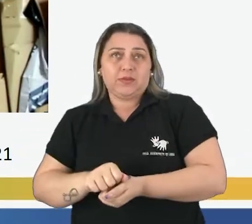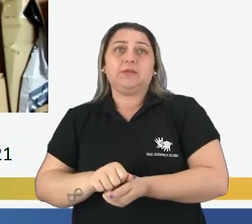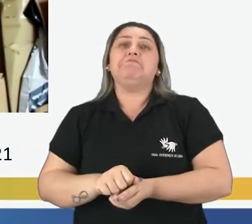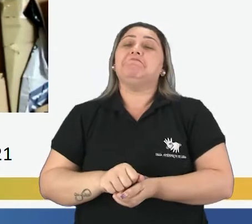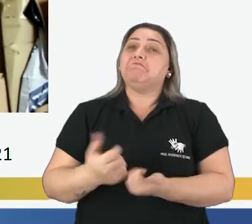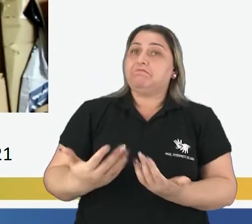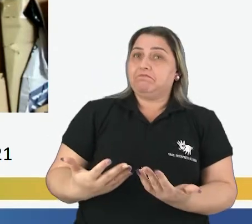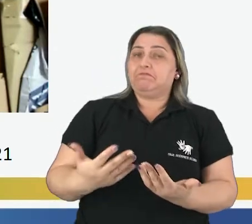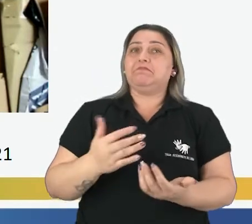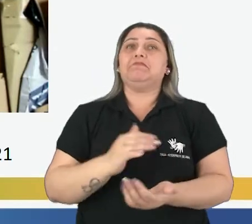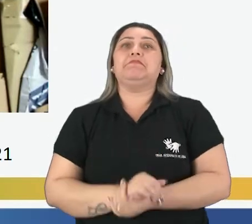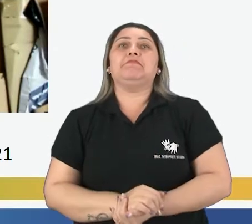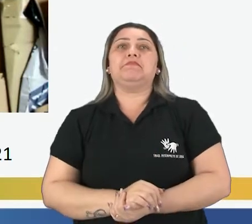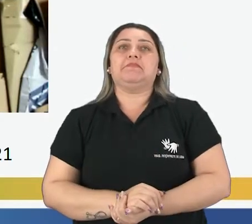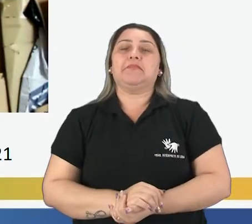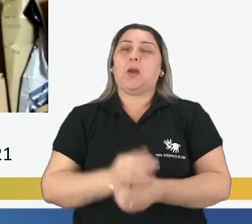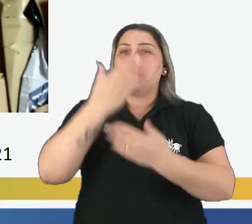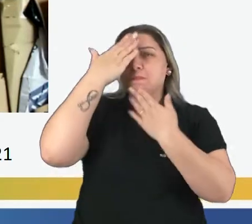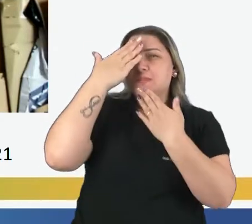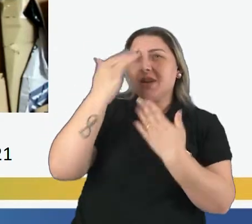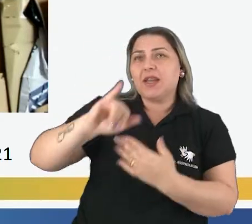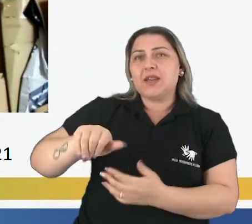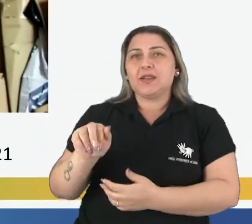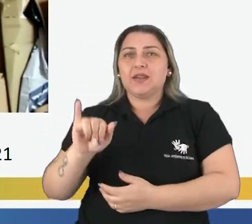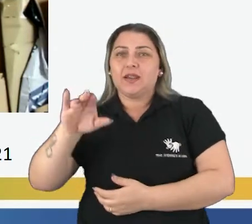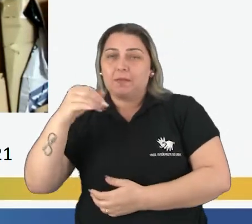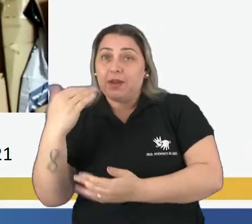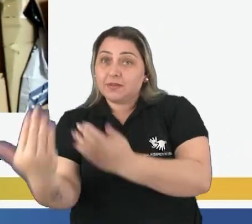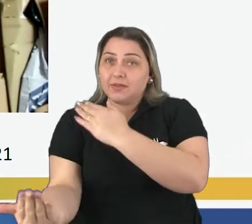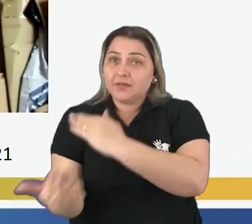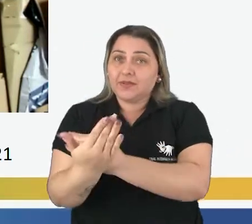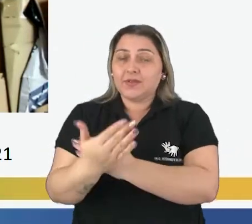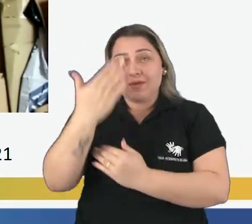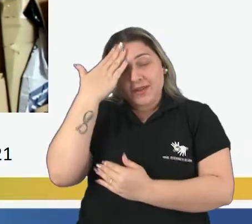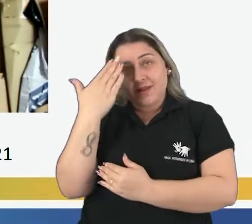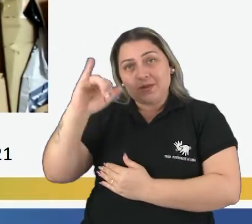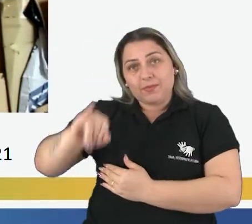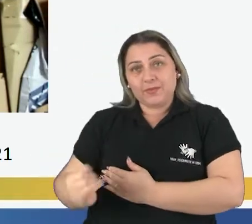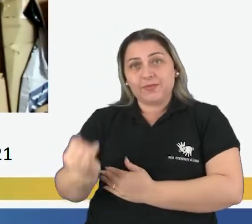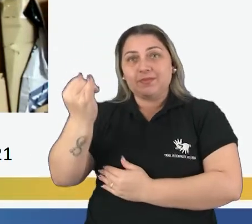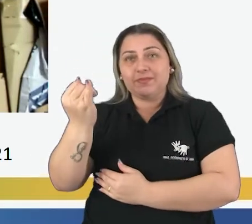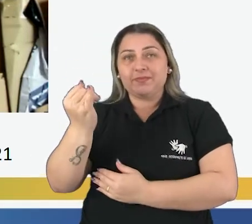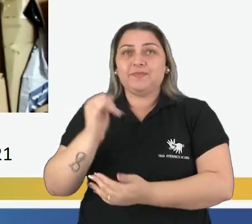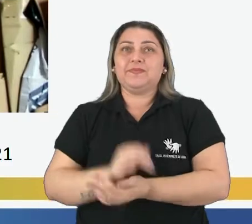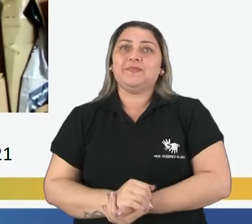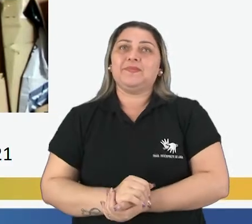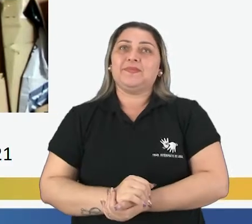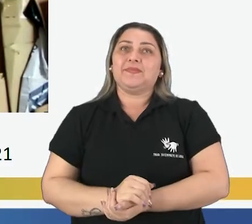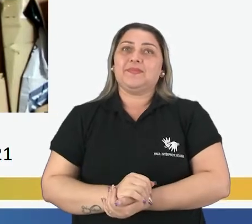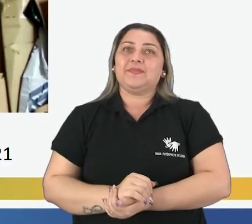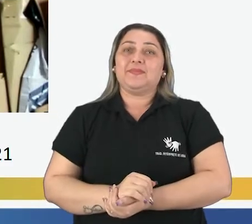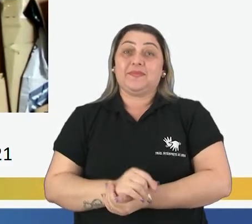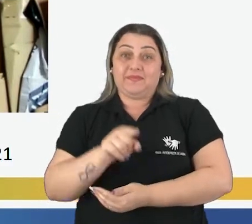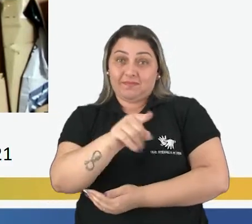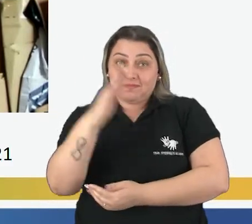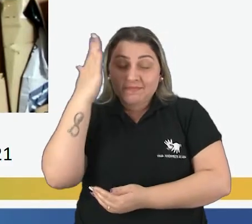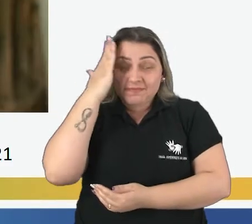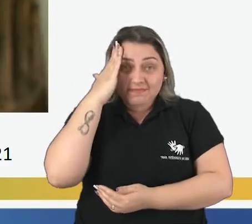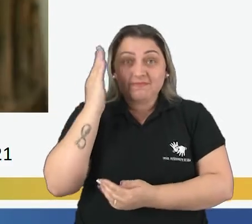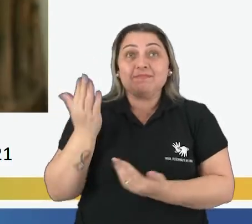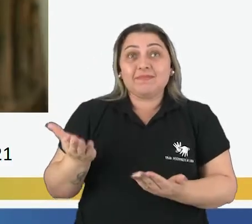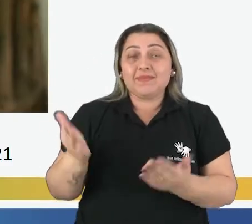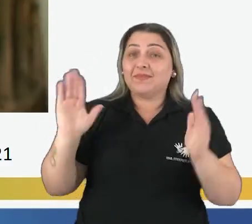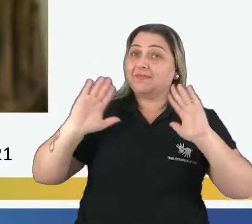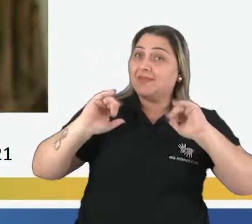Vai ser assim mesmo. Ah, muito obrigado, viu, Jair, pela sua ajuda. Eu que agradeço a oportunidade. Ah, e aí, tico-licos? Entenderam mais